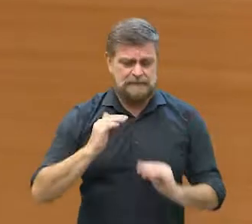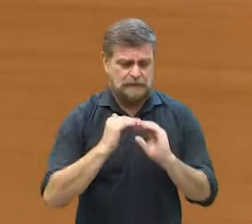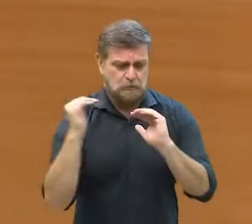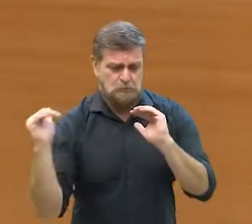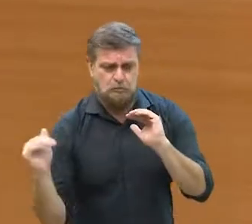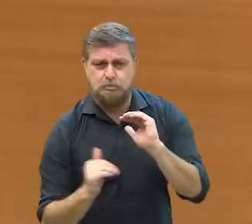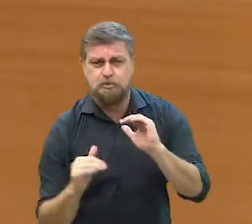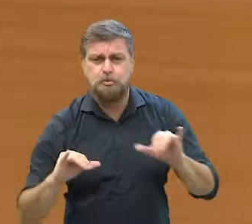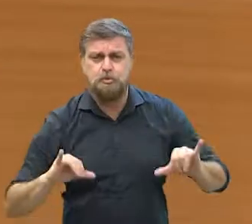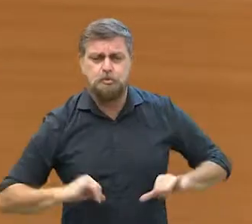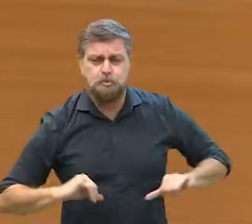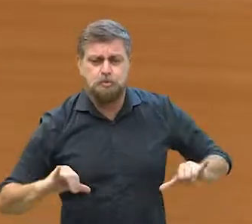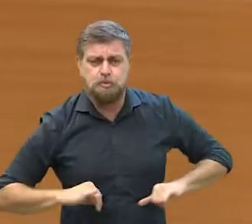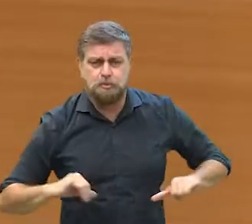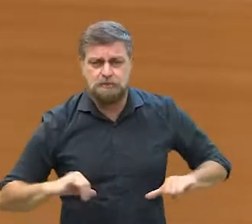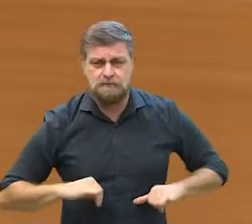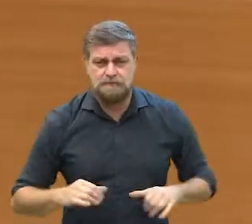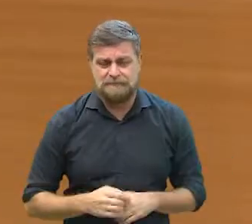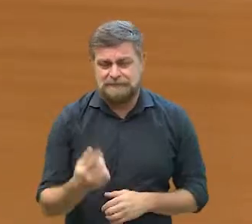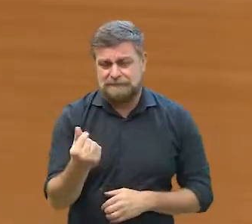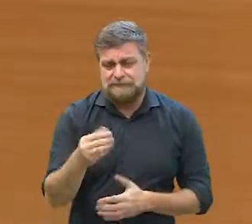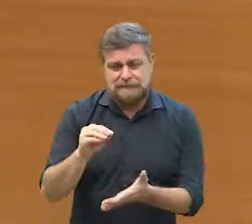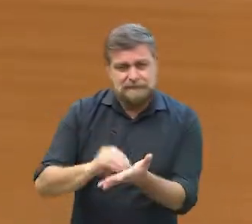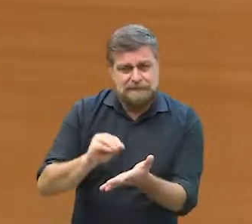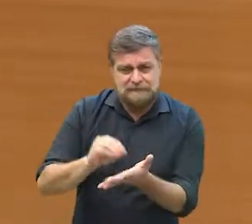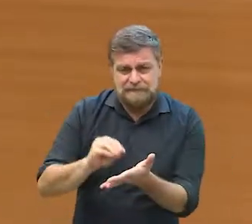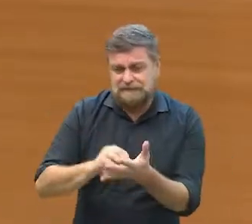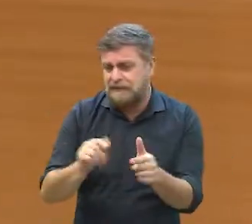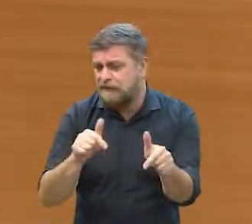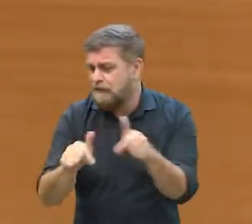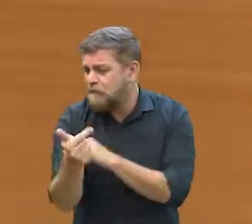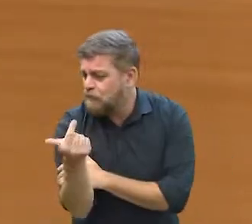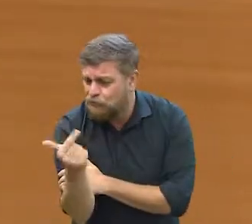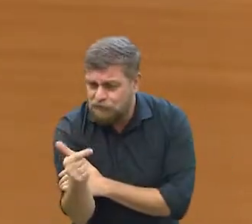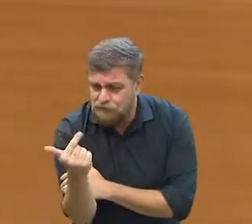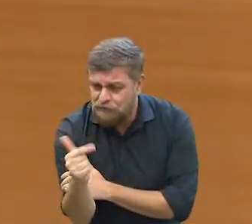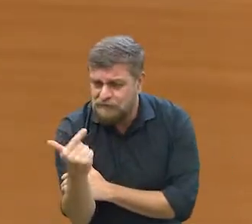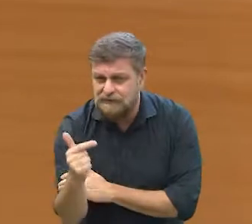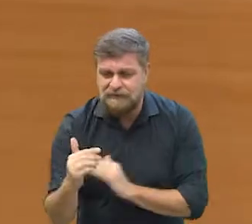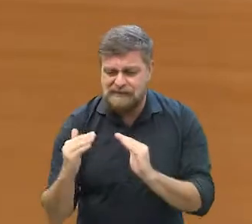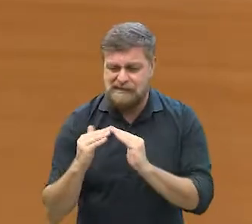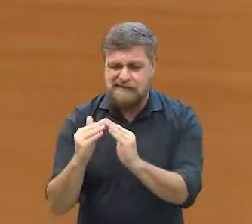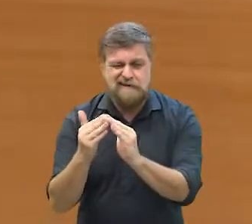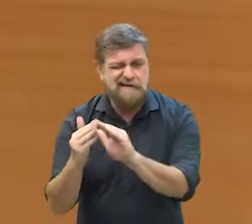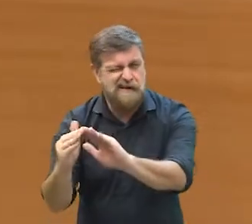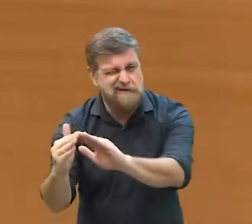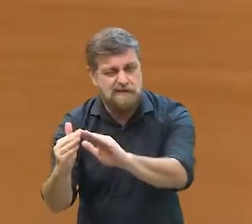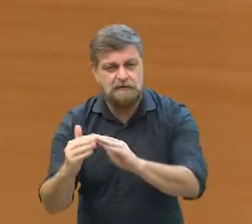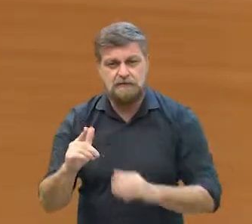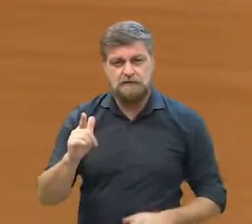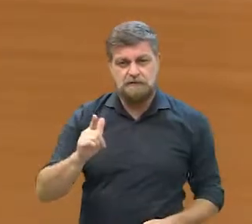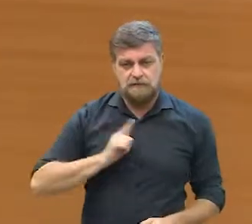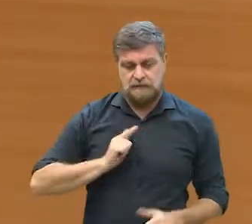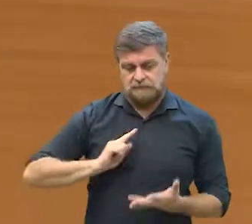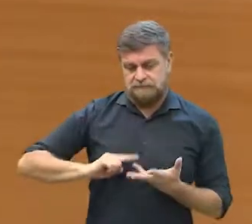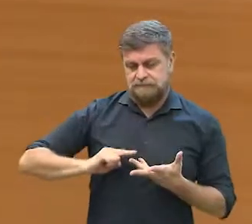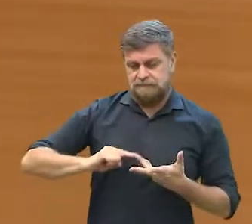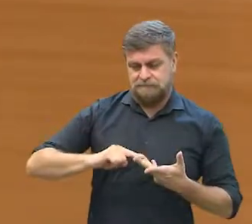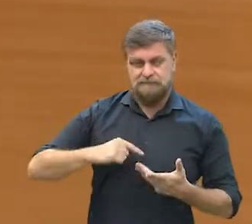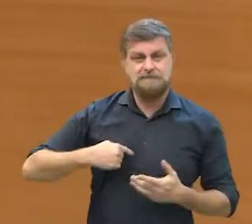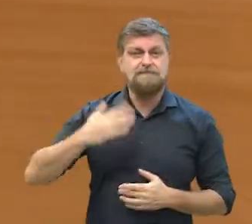vulnerabilidade e falta de emprego, moradia precária, enfim.